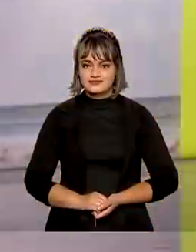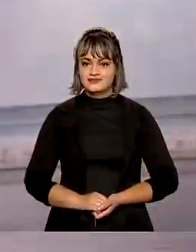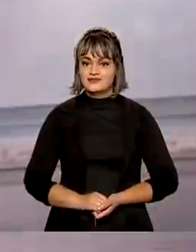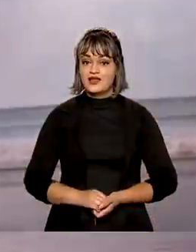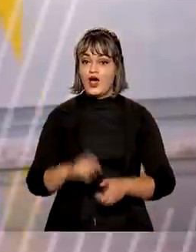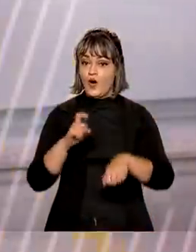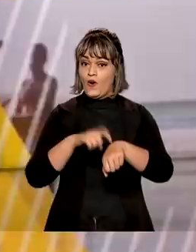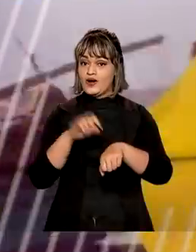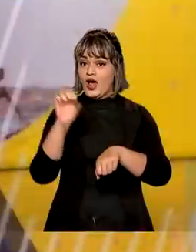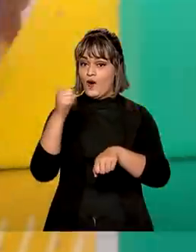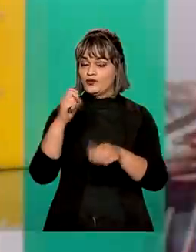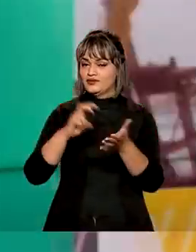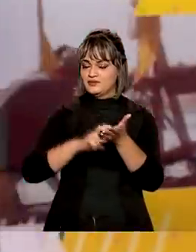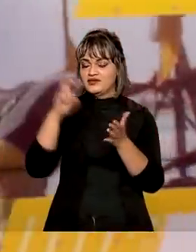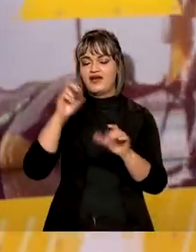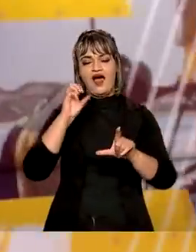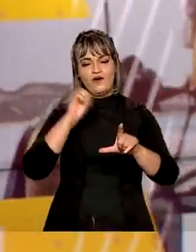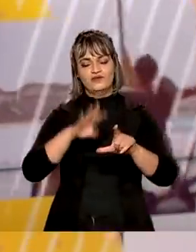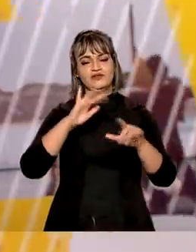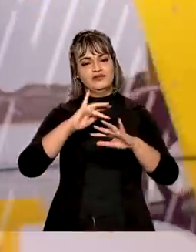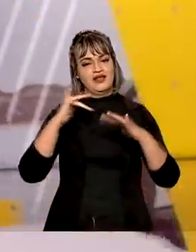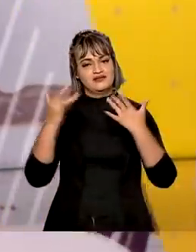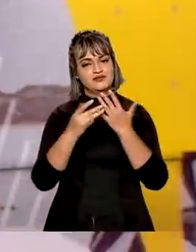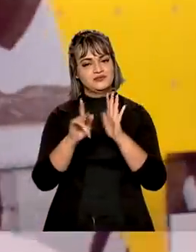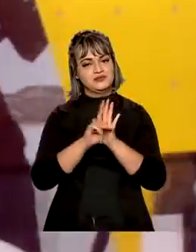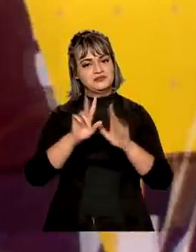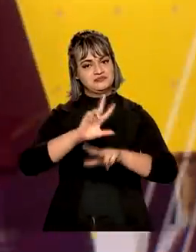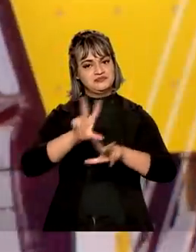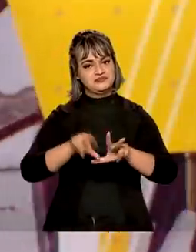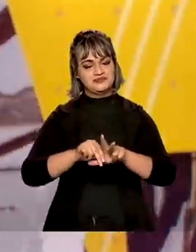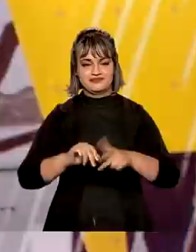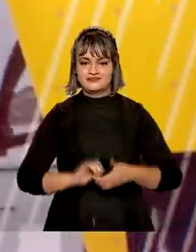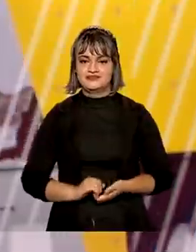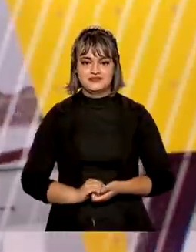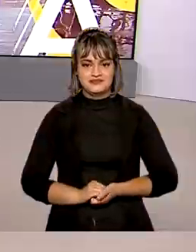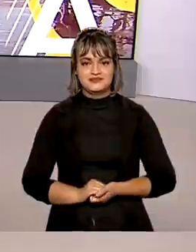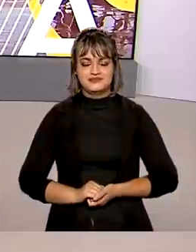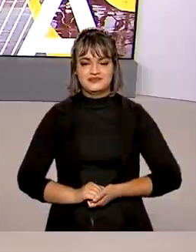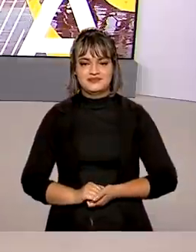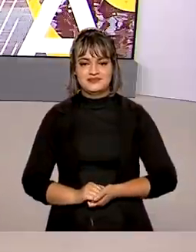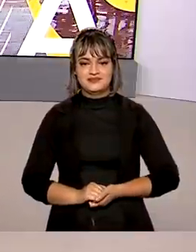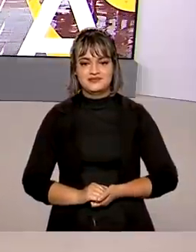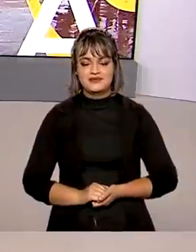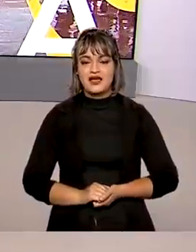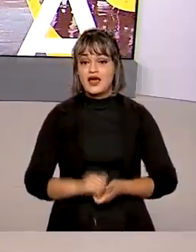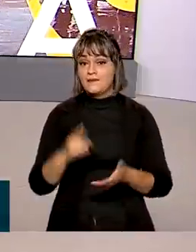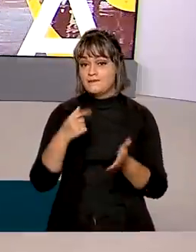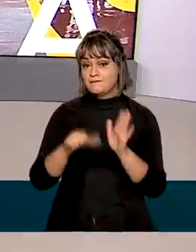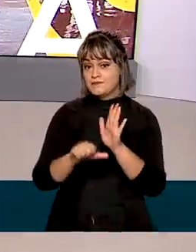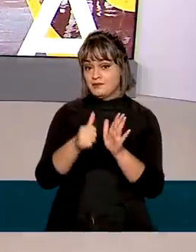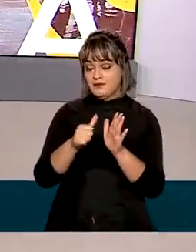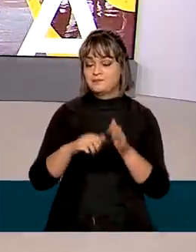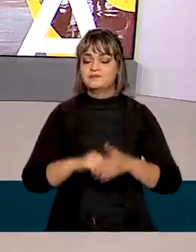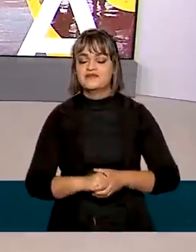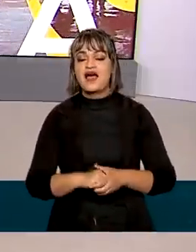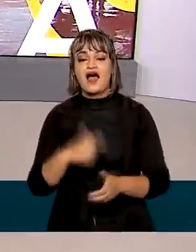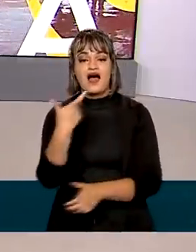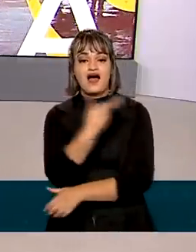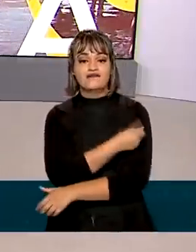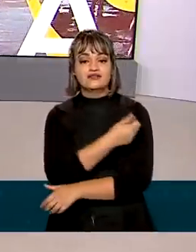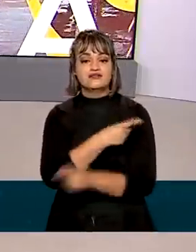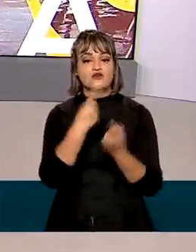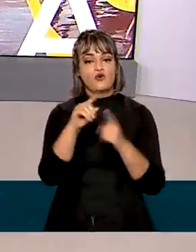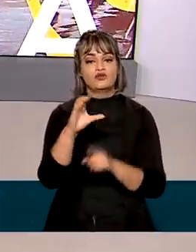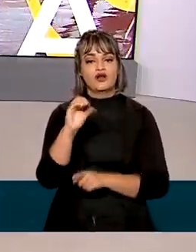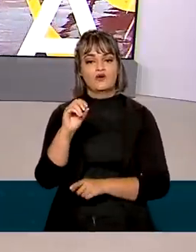Oito horas agora, estamos ao vivo também pelas redes sociais. A gente começa falando da vacinação contra